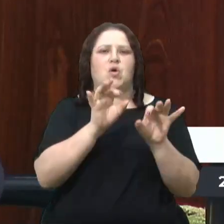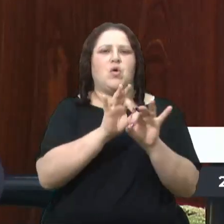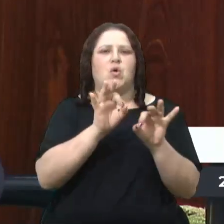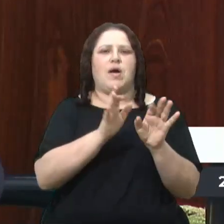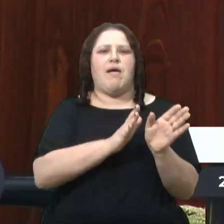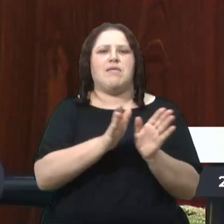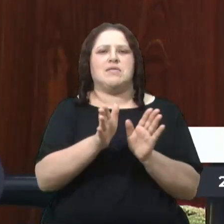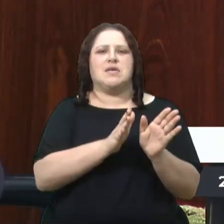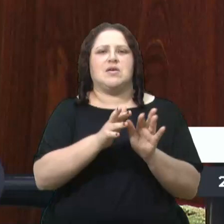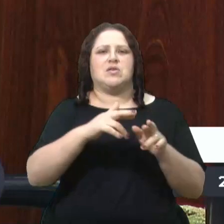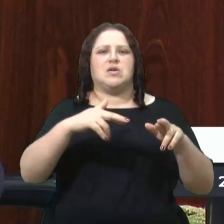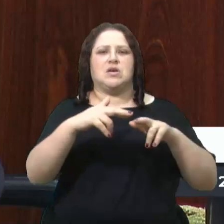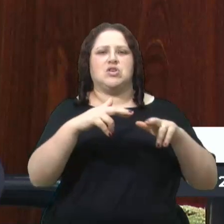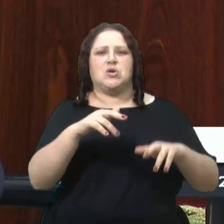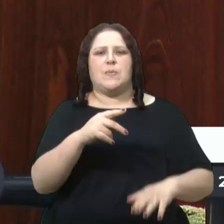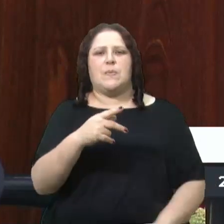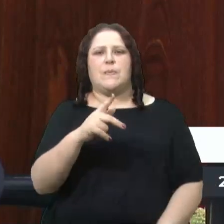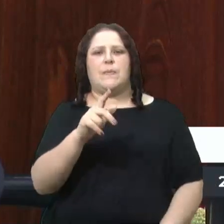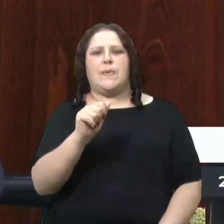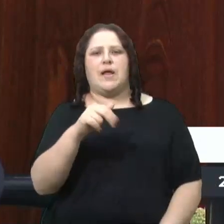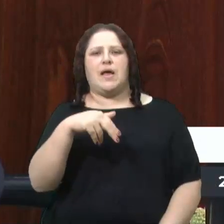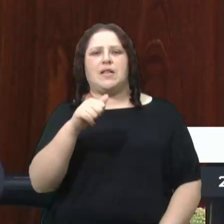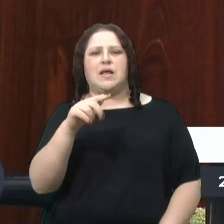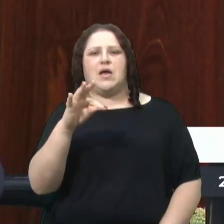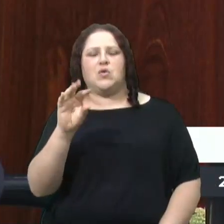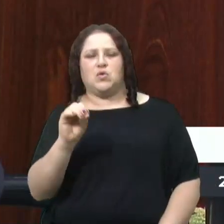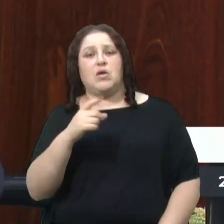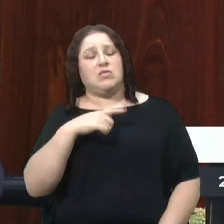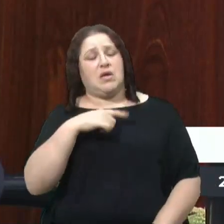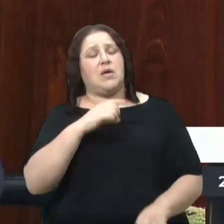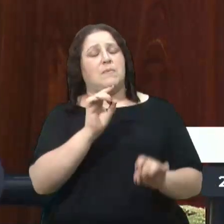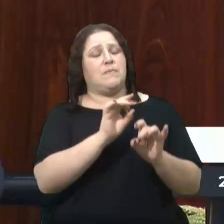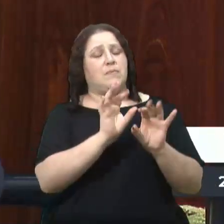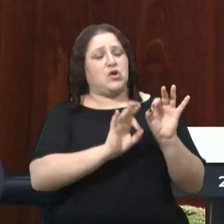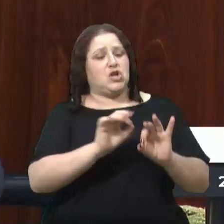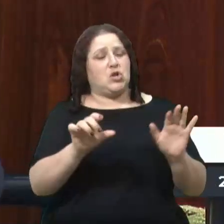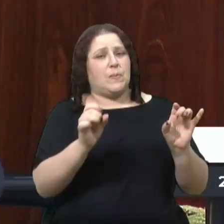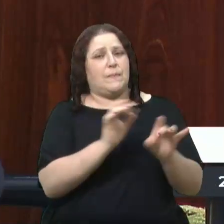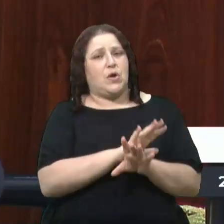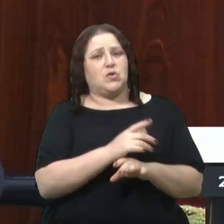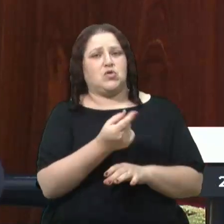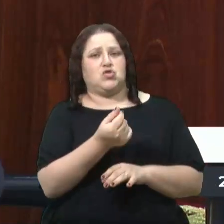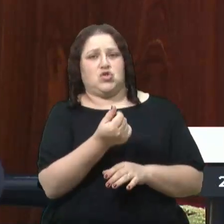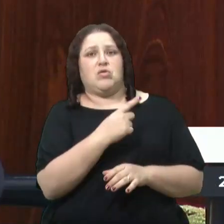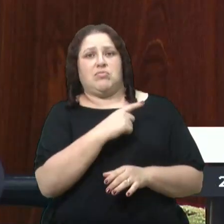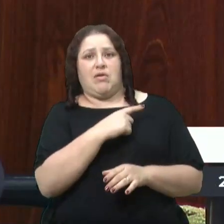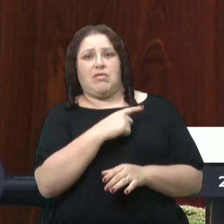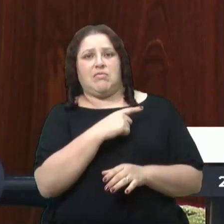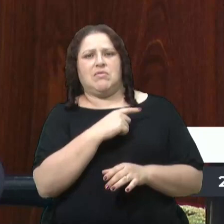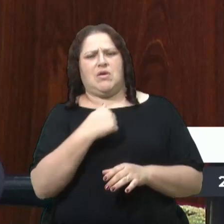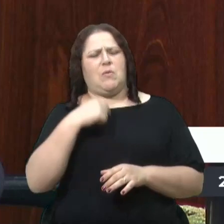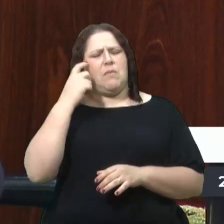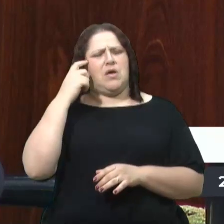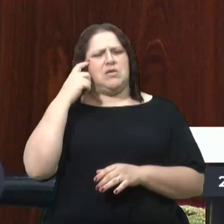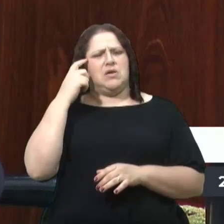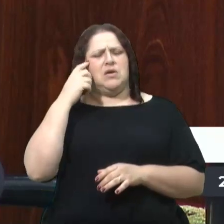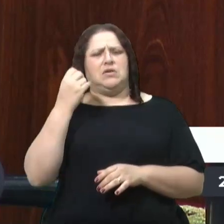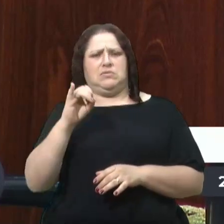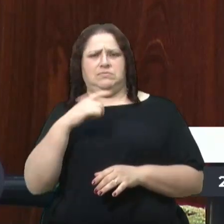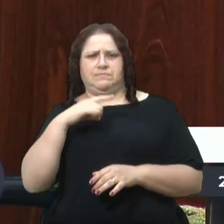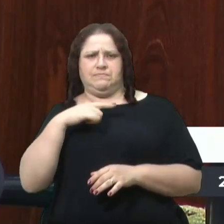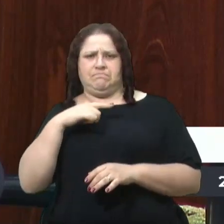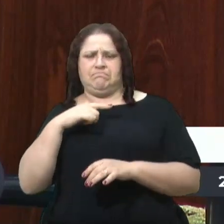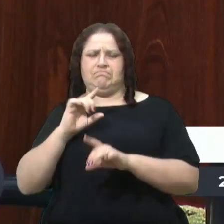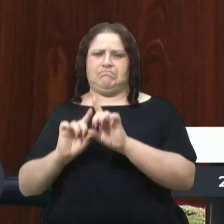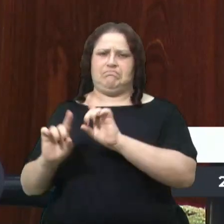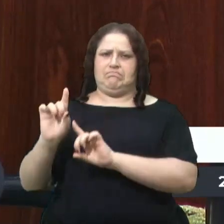acesso da região planalto, que tem projeto pronto, tem recurso pronto. E aí eu fico pensando se há alguma